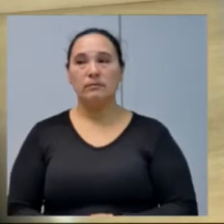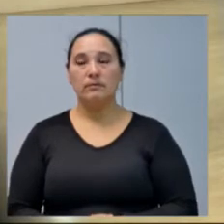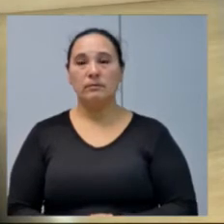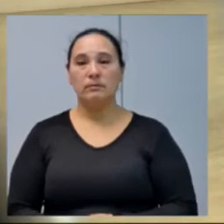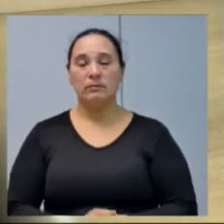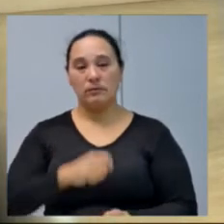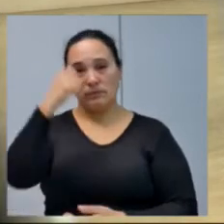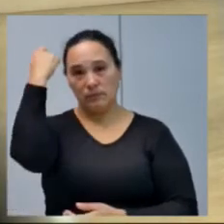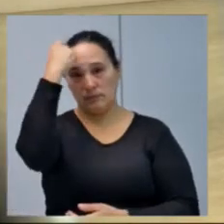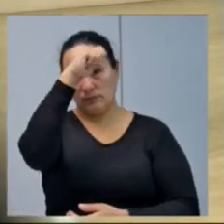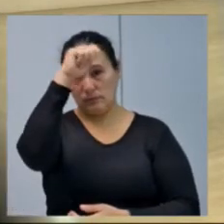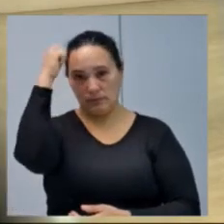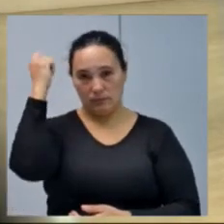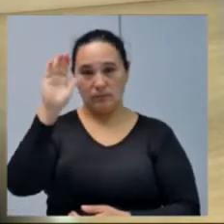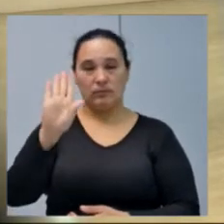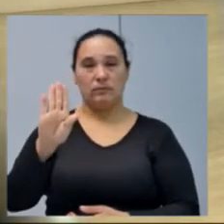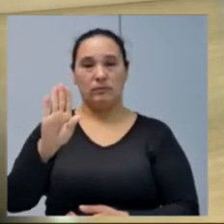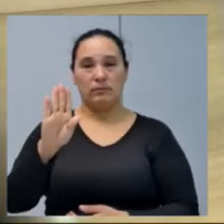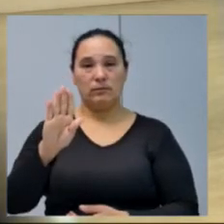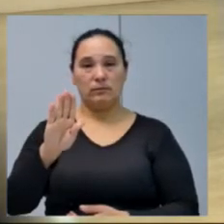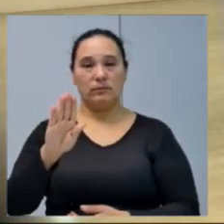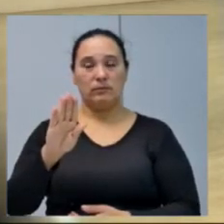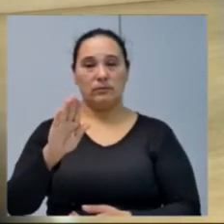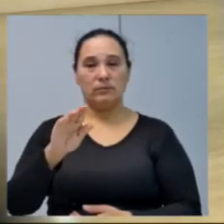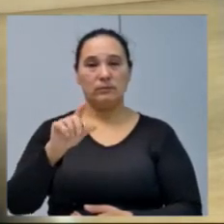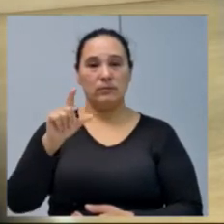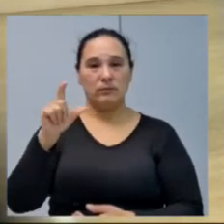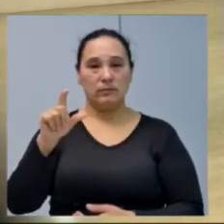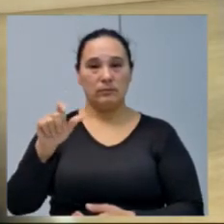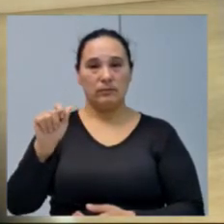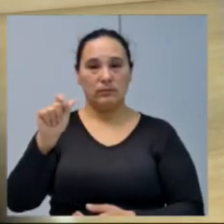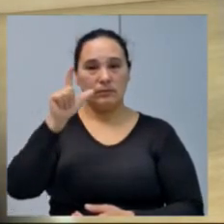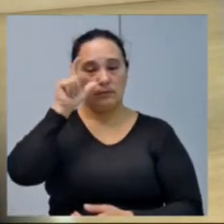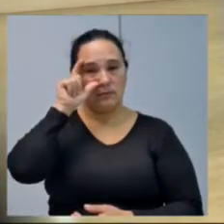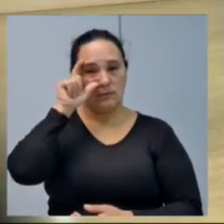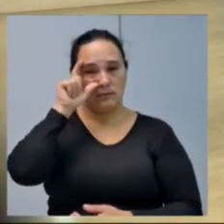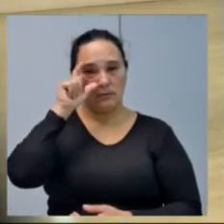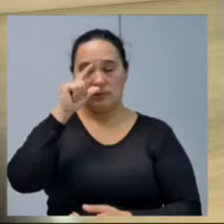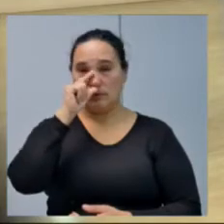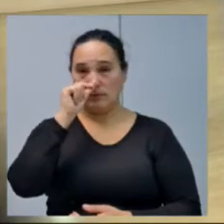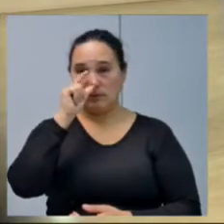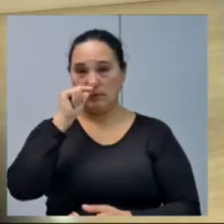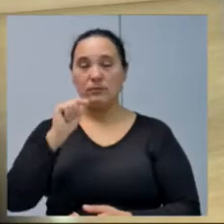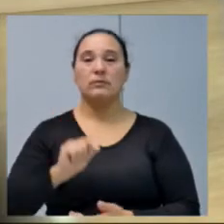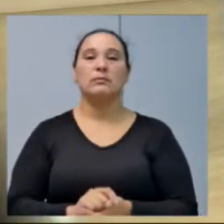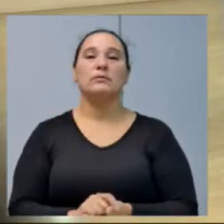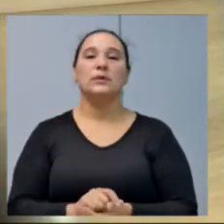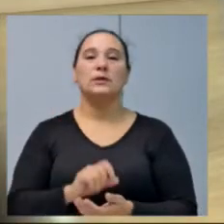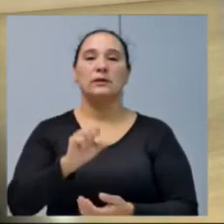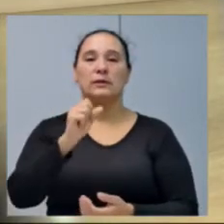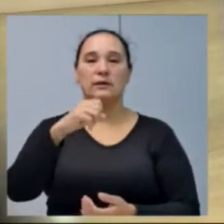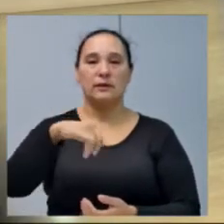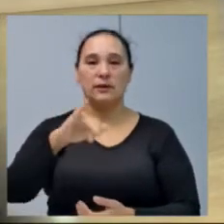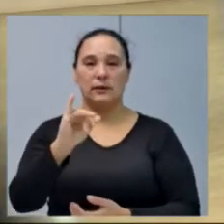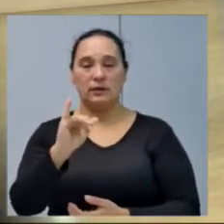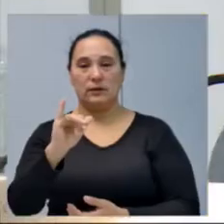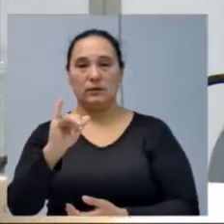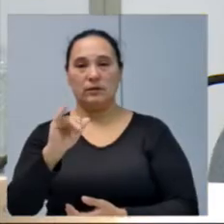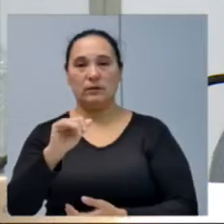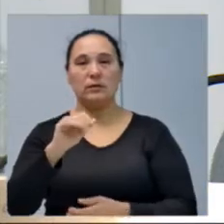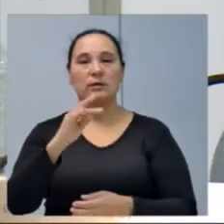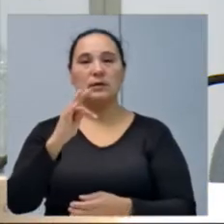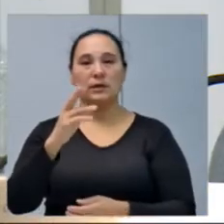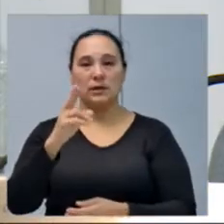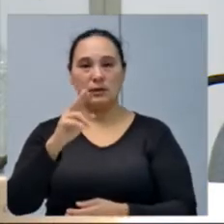Adriano de Martini, presente. Arnaldo Lovatel, presente. Lenu Irtchek, presente. Luiz Augusto Senne, presente. João Paulo